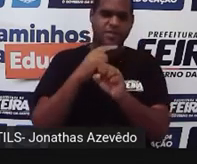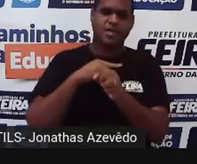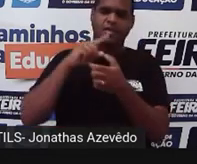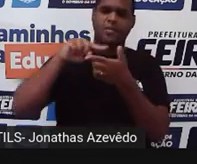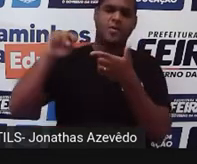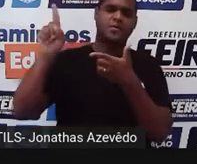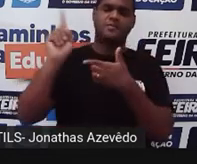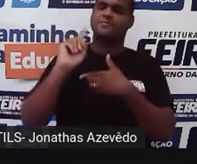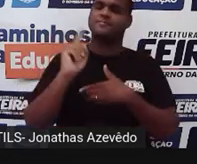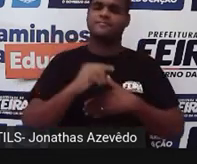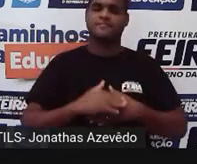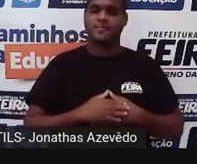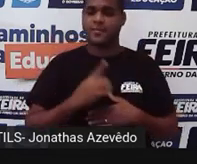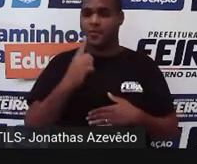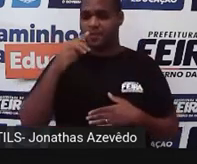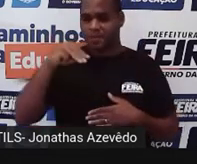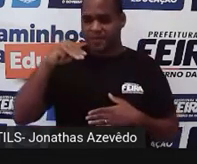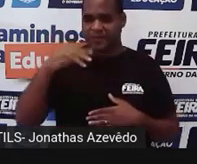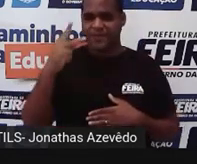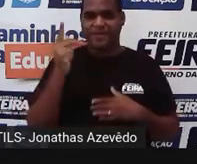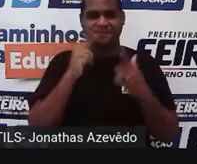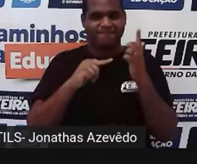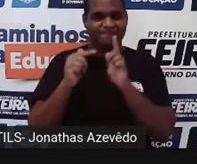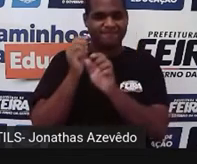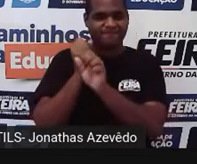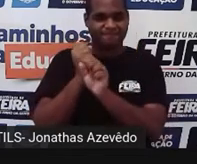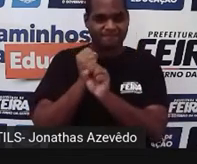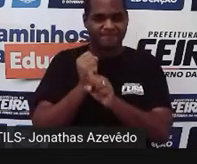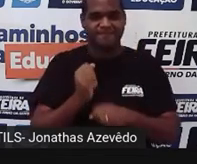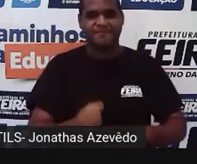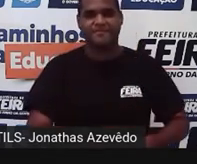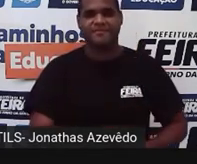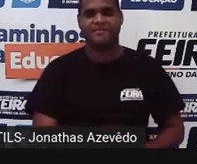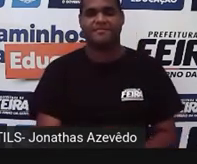problema tá bom? um minutinho pra você fazer esses cálculos aí